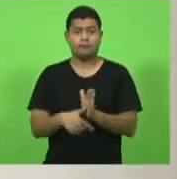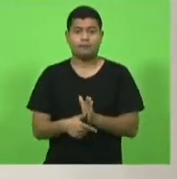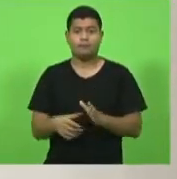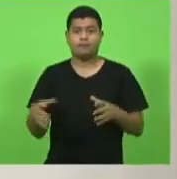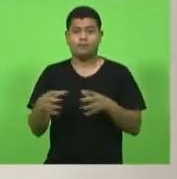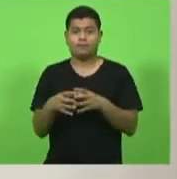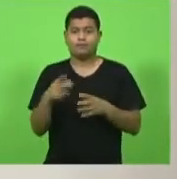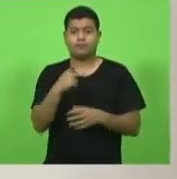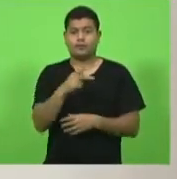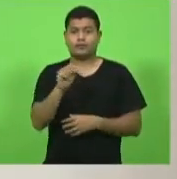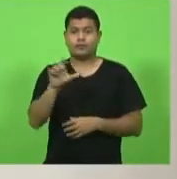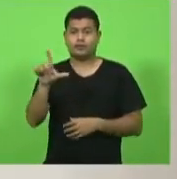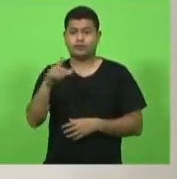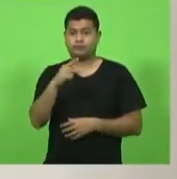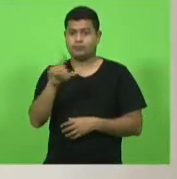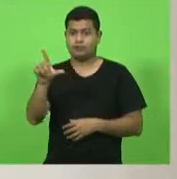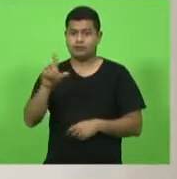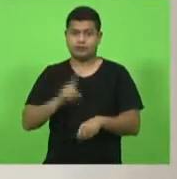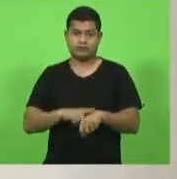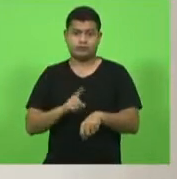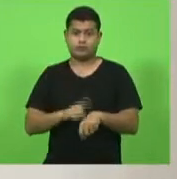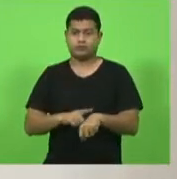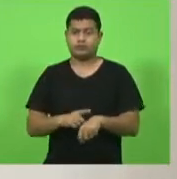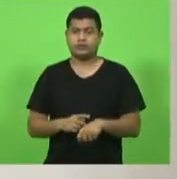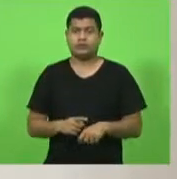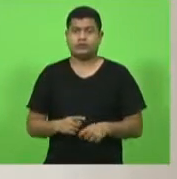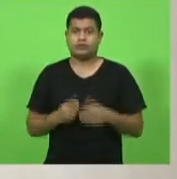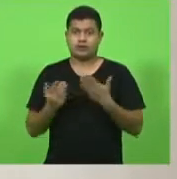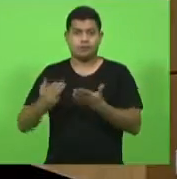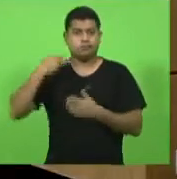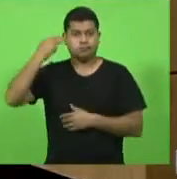PSLPL deputado Marcio Machado